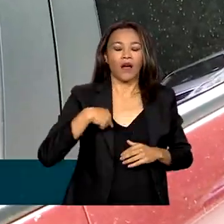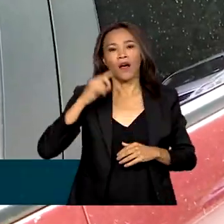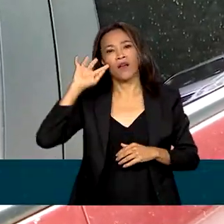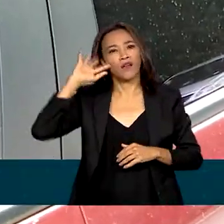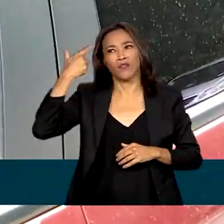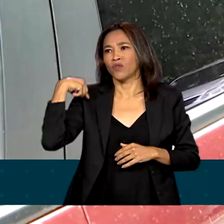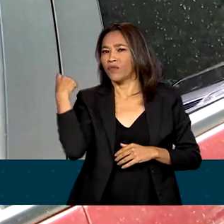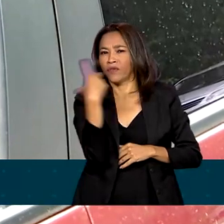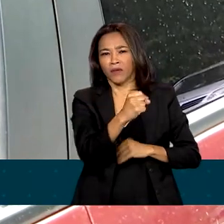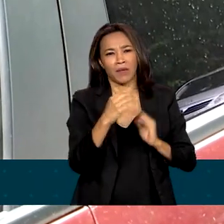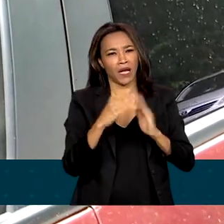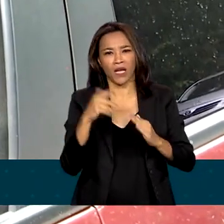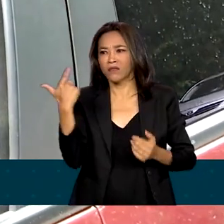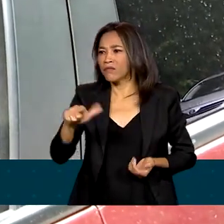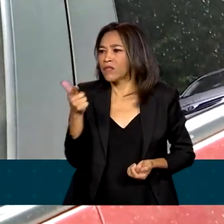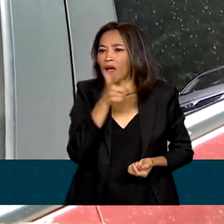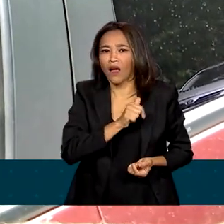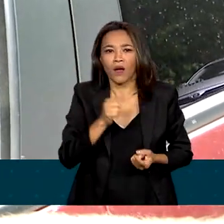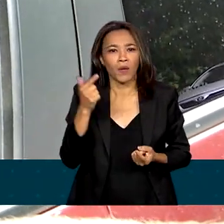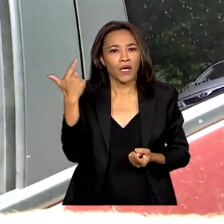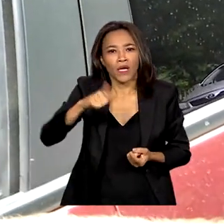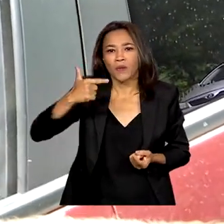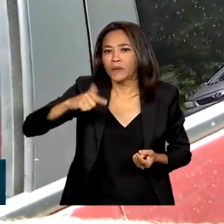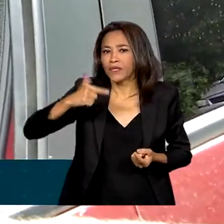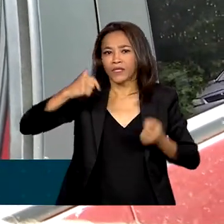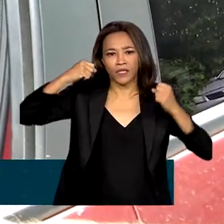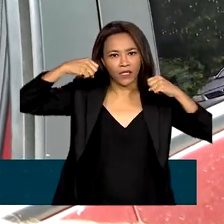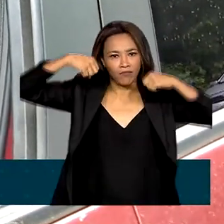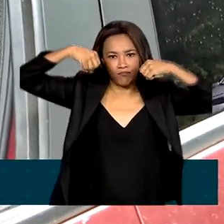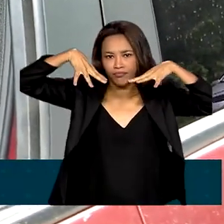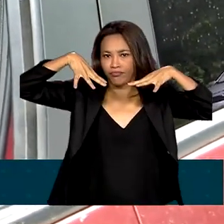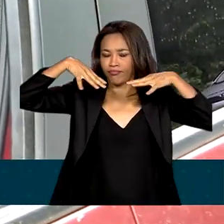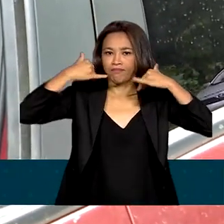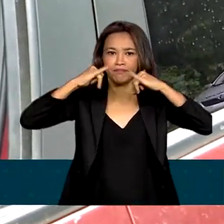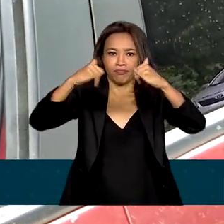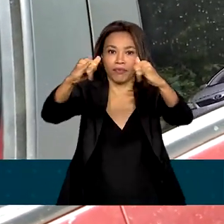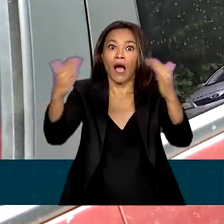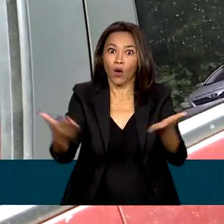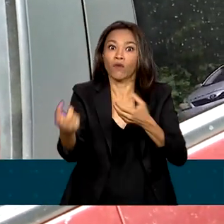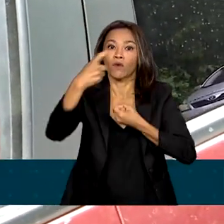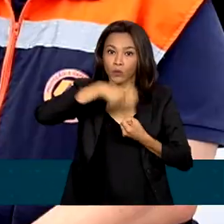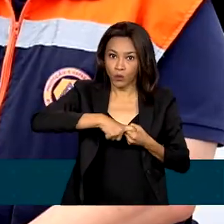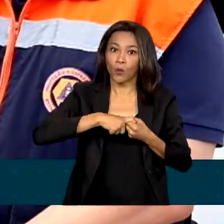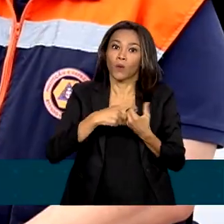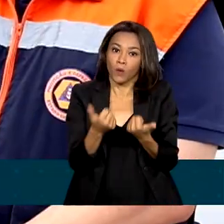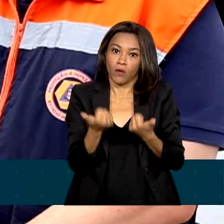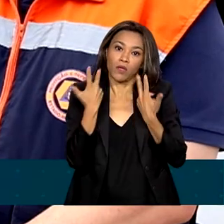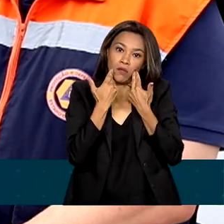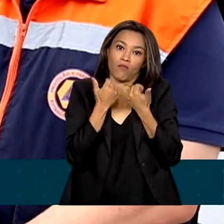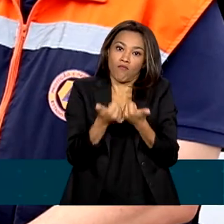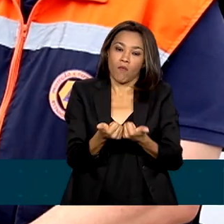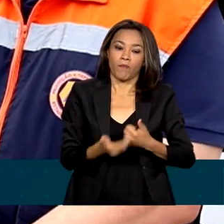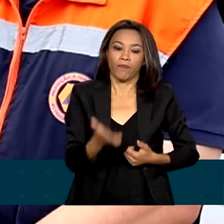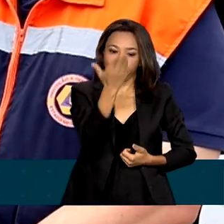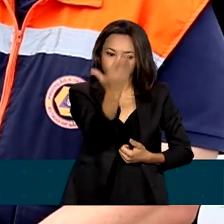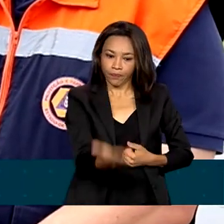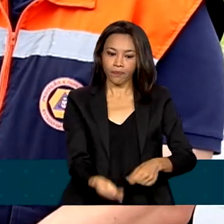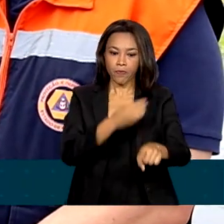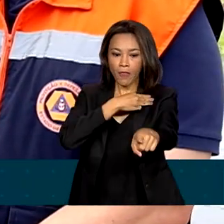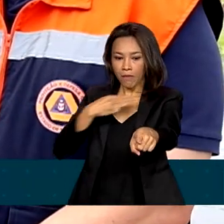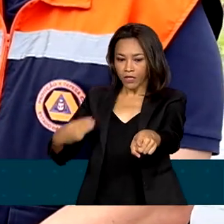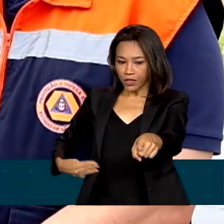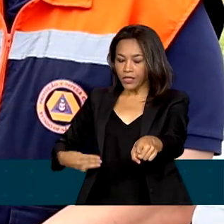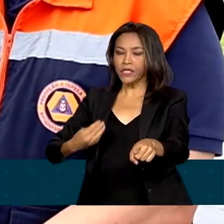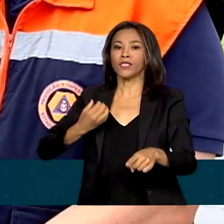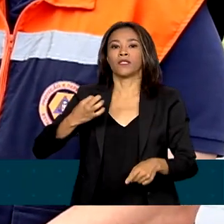estava complicado, sem água, sem energia. E agora até que voltou a água, voltou a energia, está tranquilo. A ministra Marina Silva